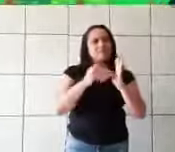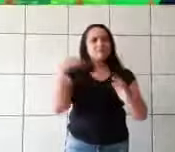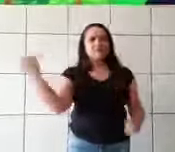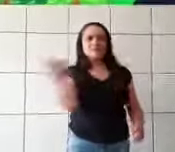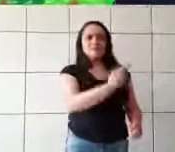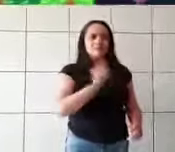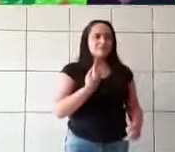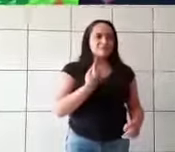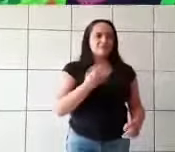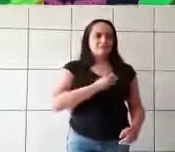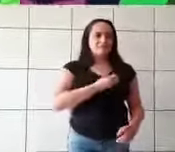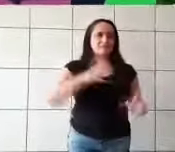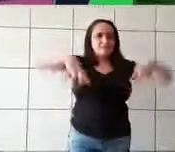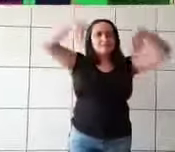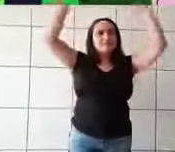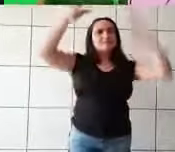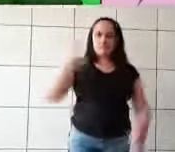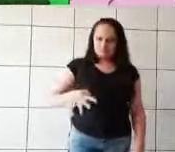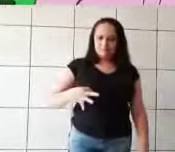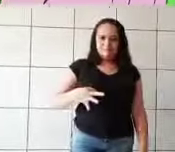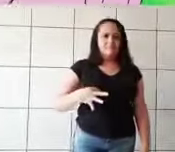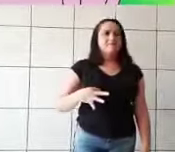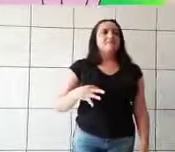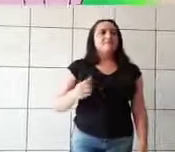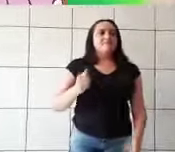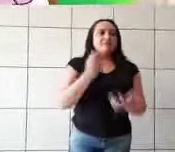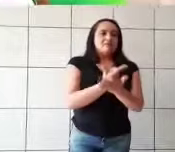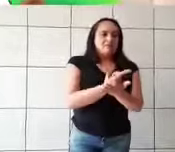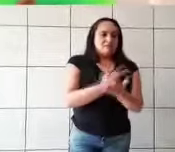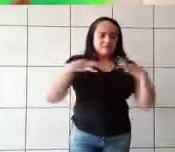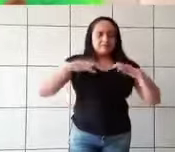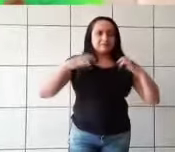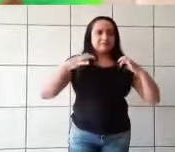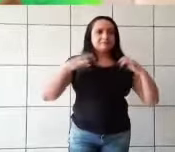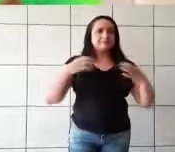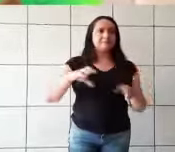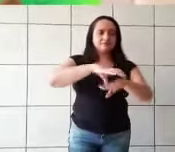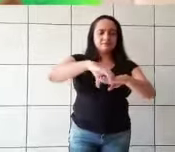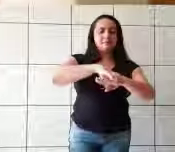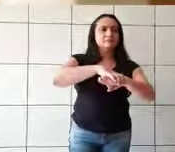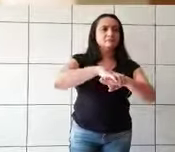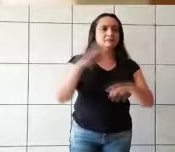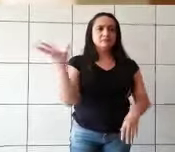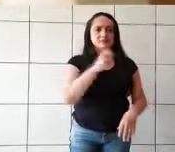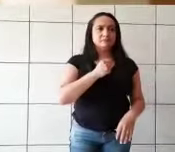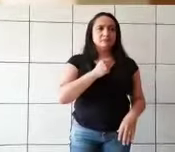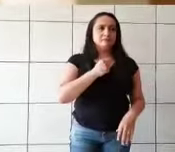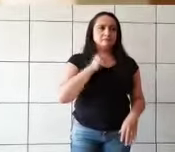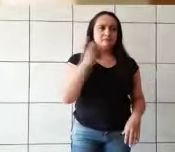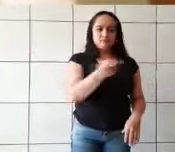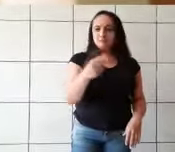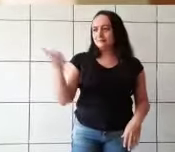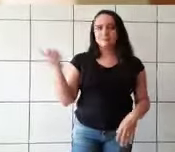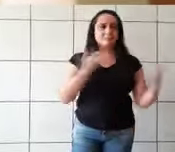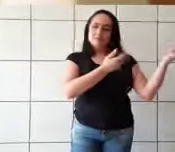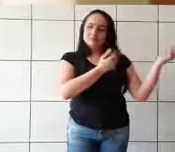A madrasta e as irmãs saíram de casa. Ouvindo tudo o que foi falado com uma cara triste, Cinderela ficou ali